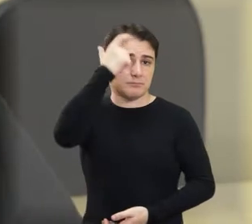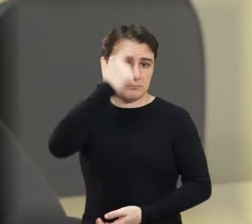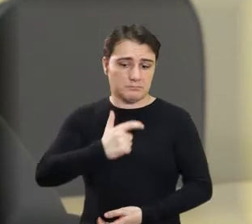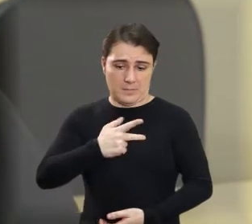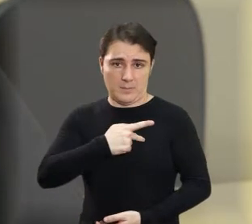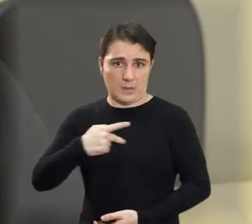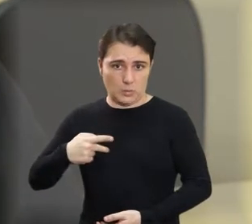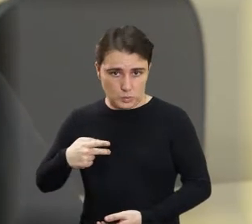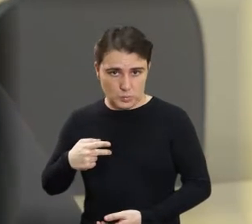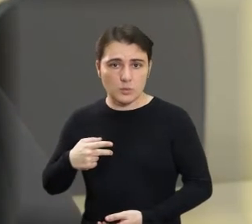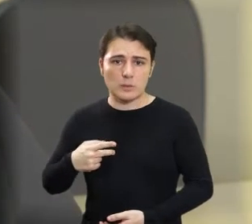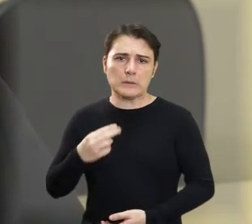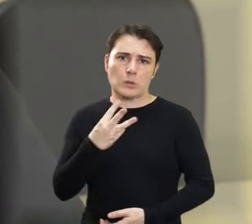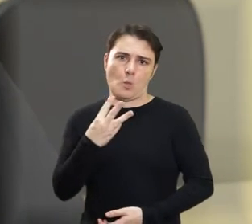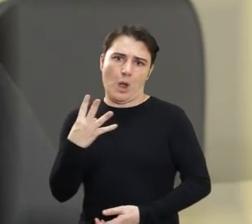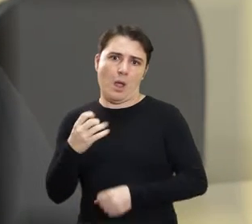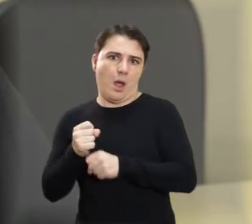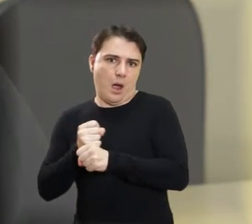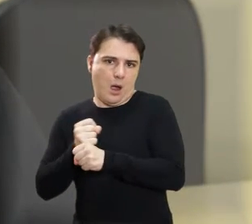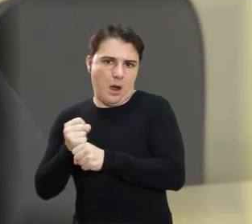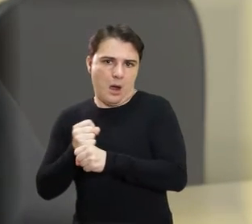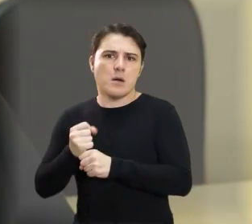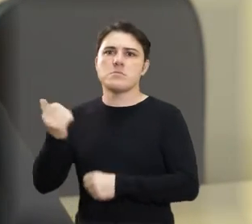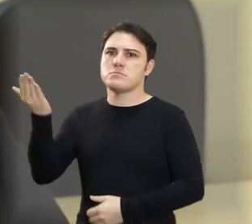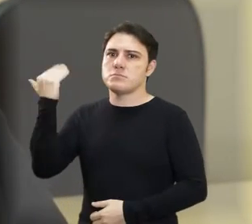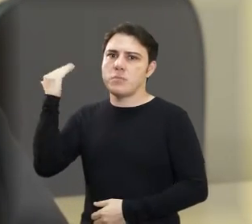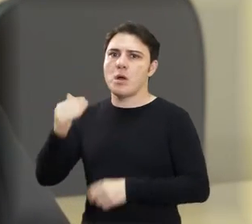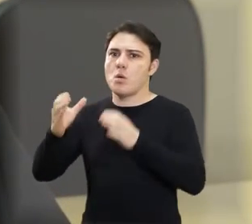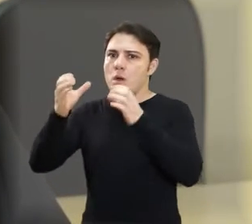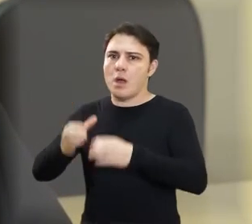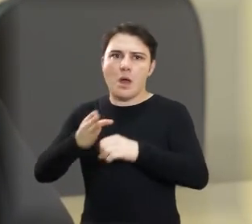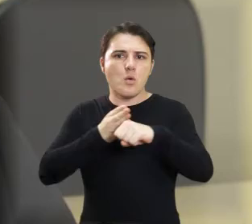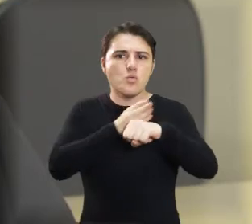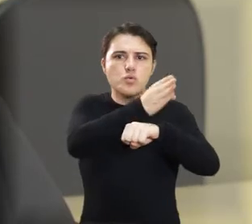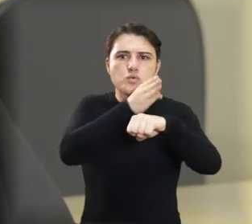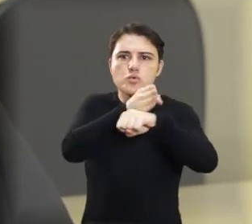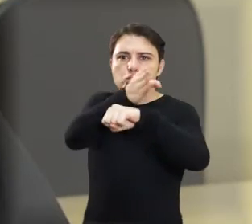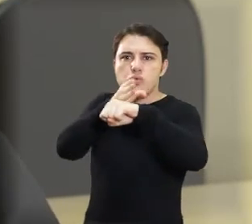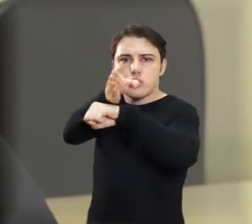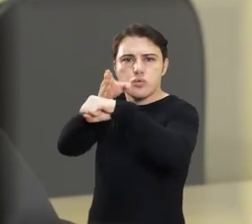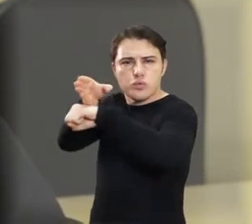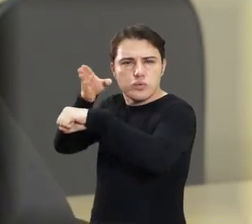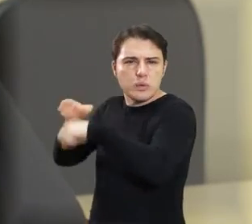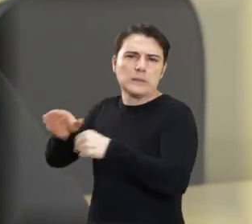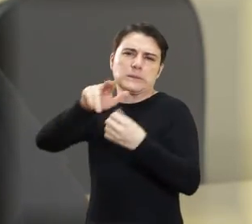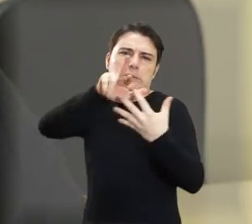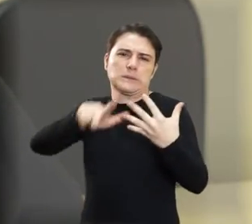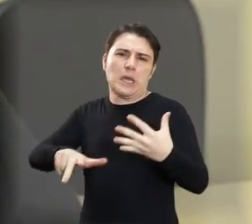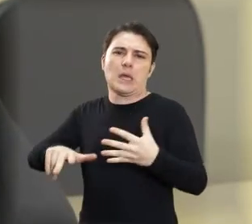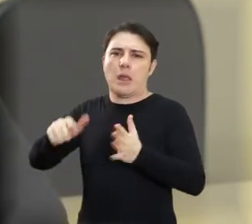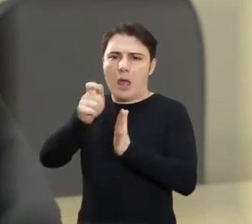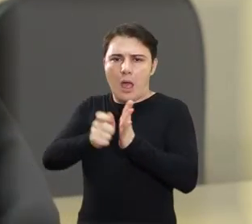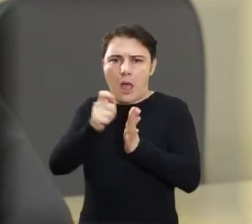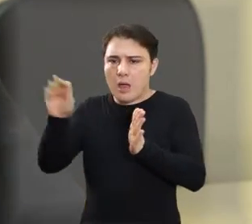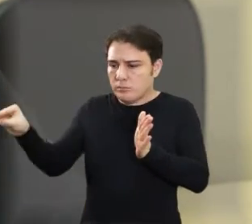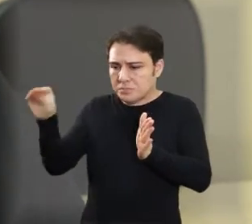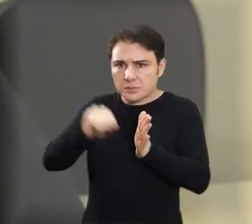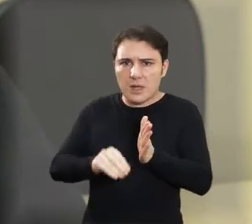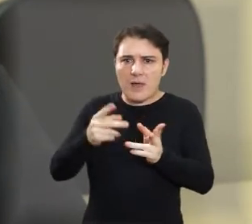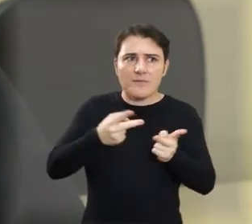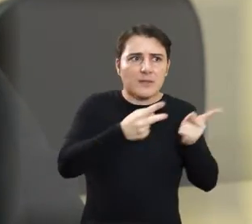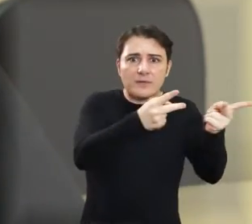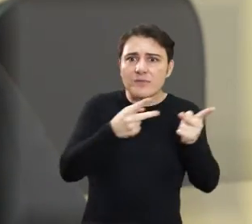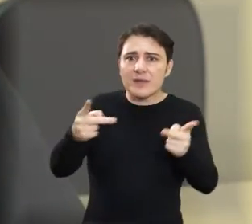Durante esses 34 anos como pastor evangélico, eu já passei em vários lugares. E vim para Araraquara, fiz mais de 700